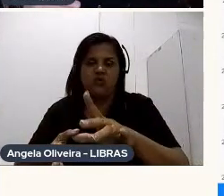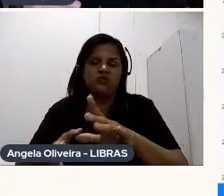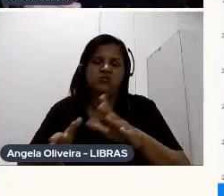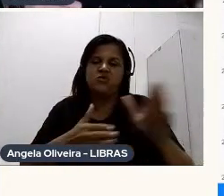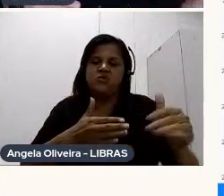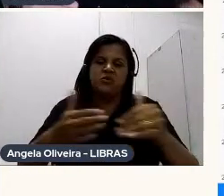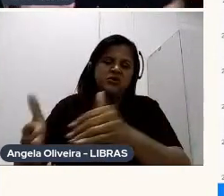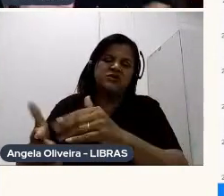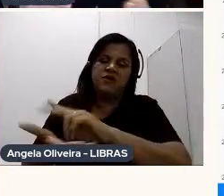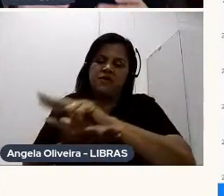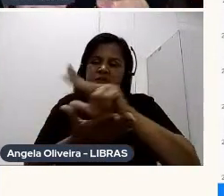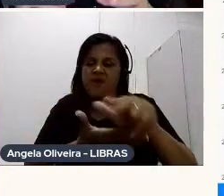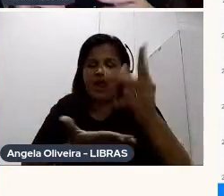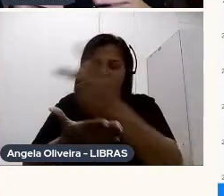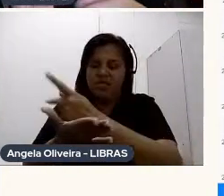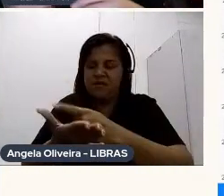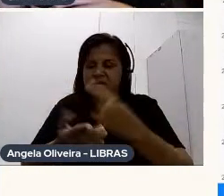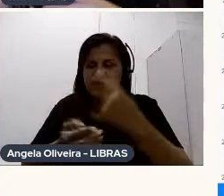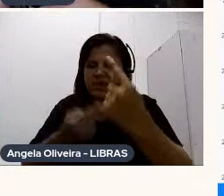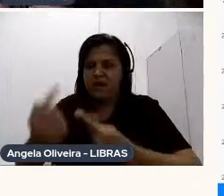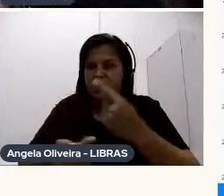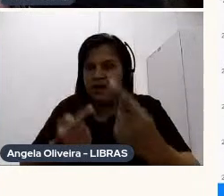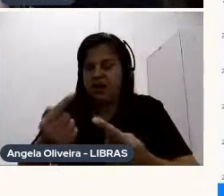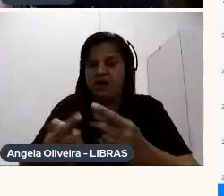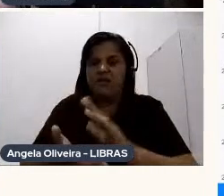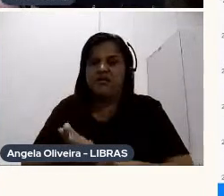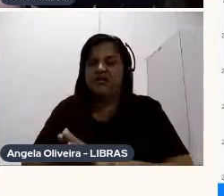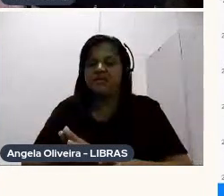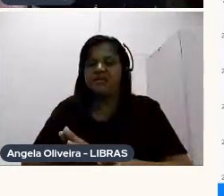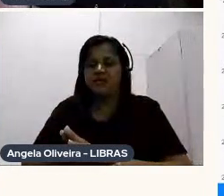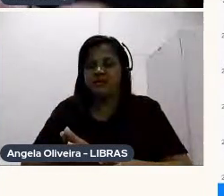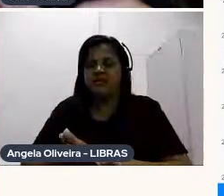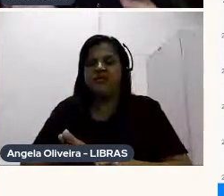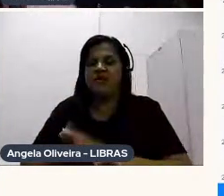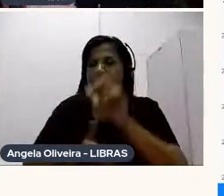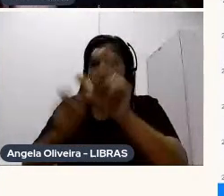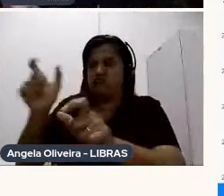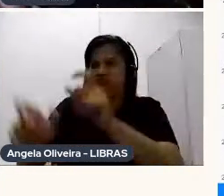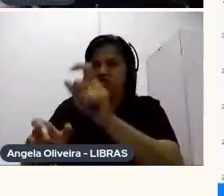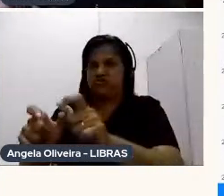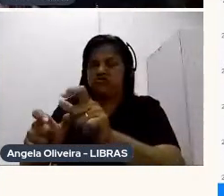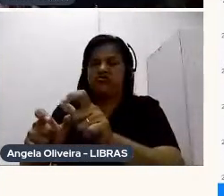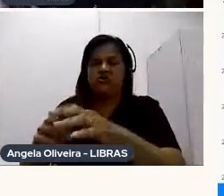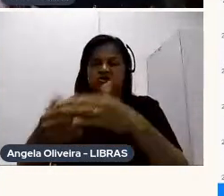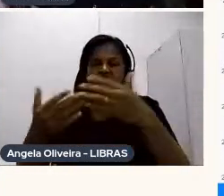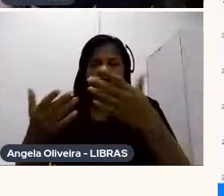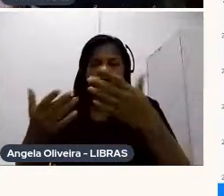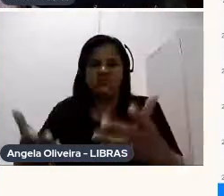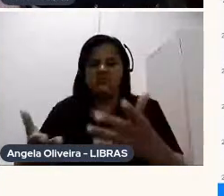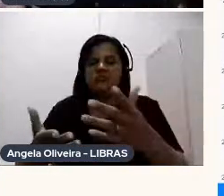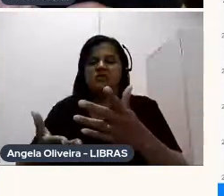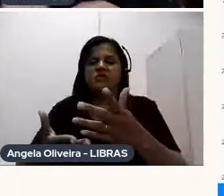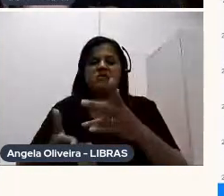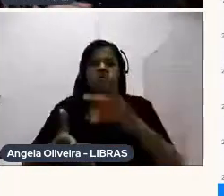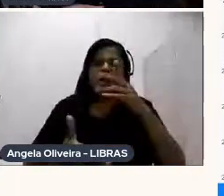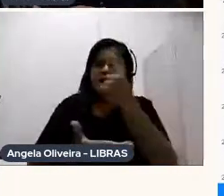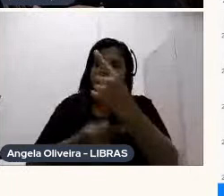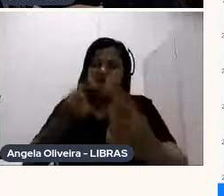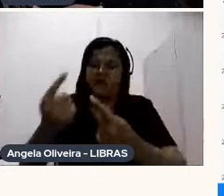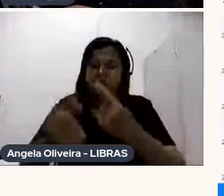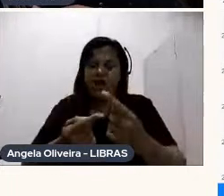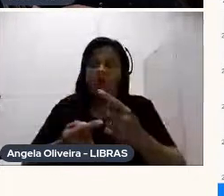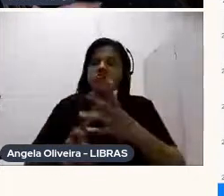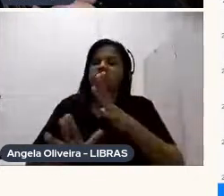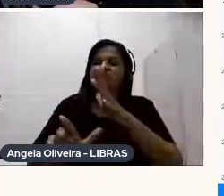Com vários animadores Cada um Anima do seu jeito Mesmo com o briefing Mas cada um Acaba animando Do seu jeito E